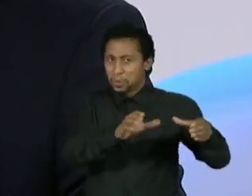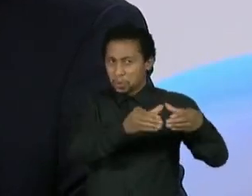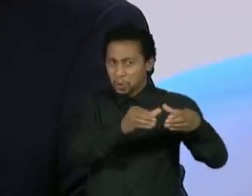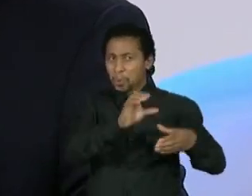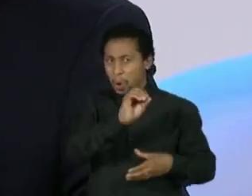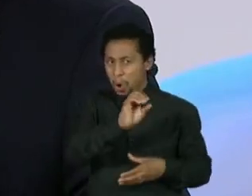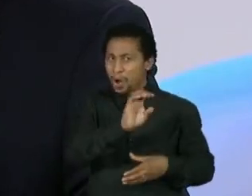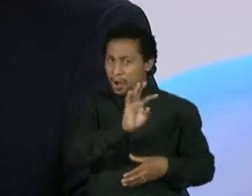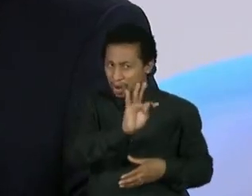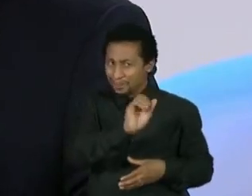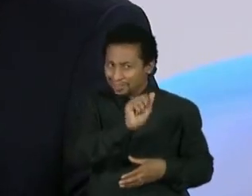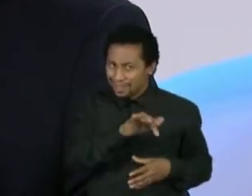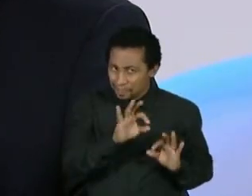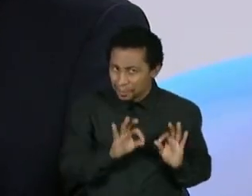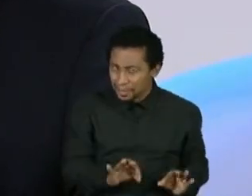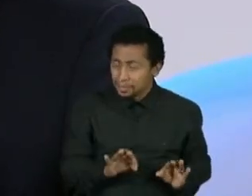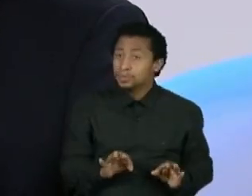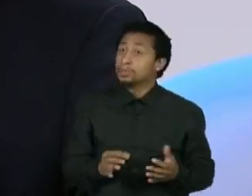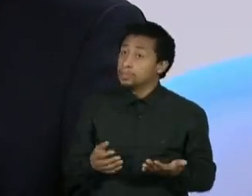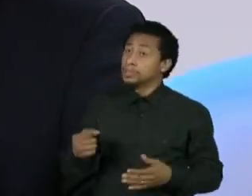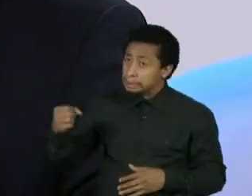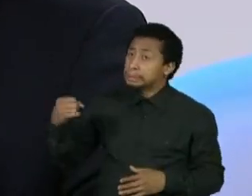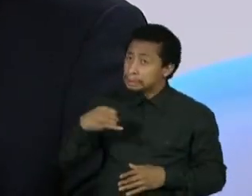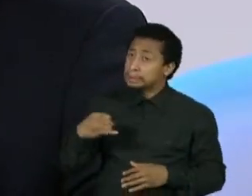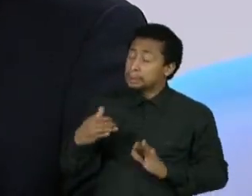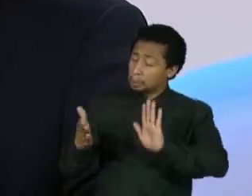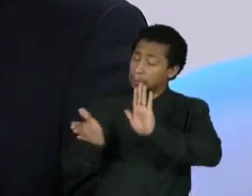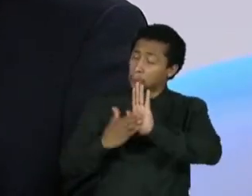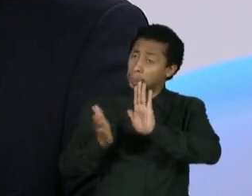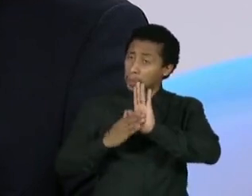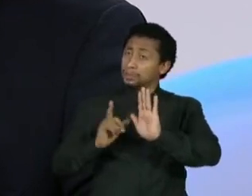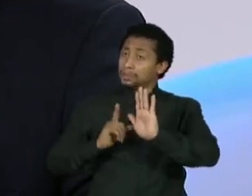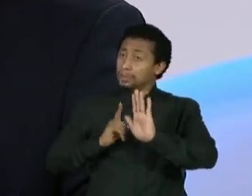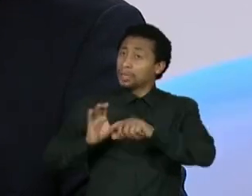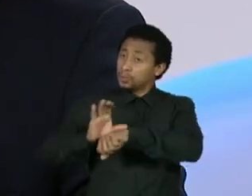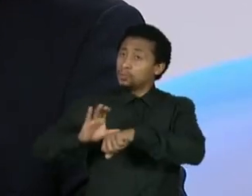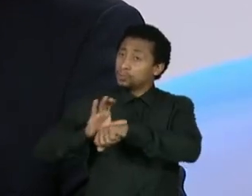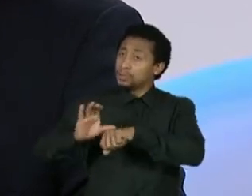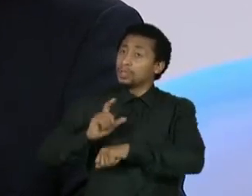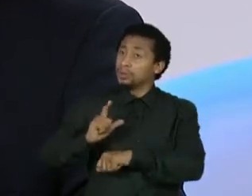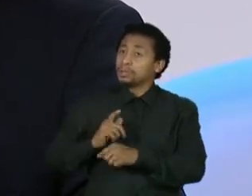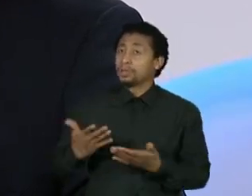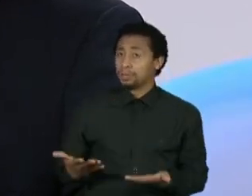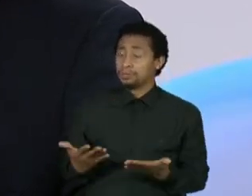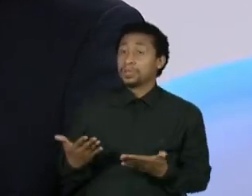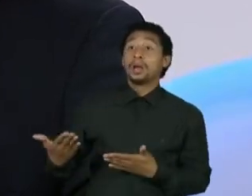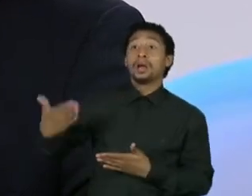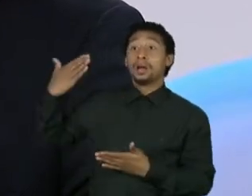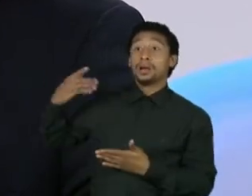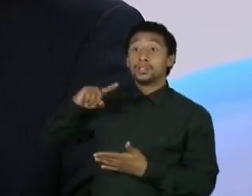A propósito, quando fomos atacados, a Ucrânia estava neutra.